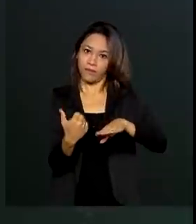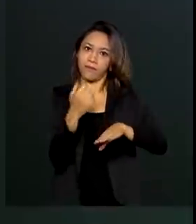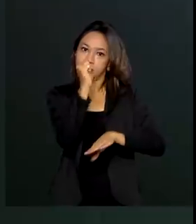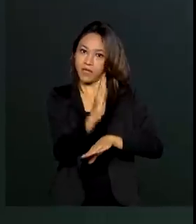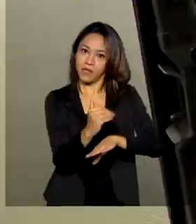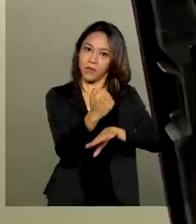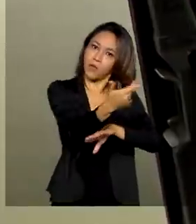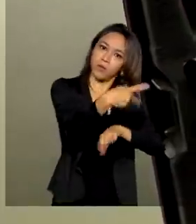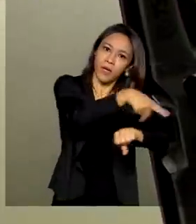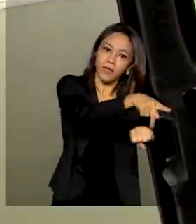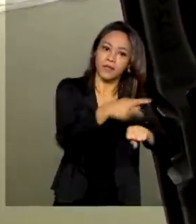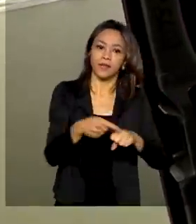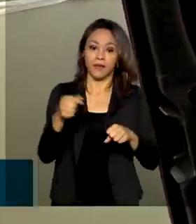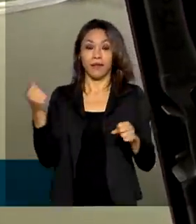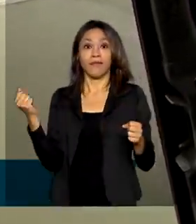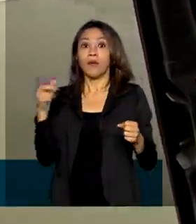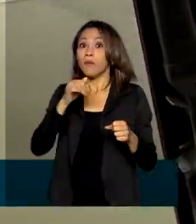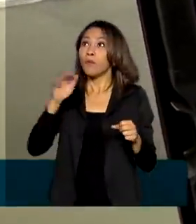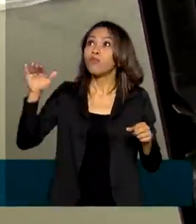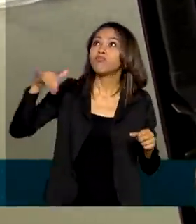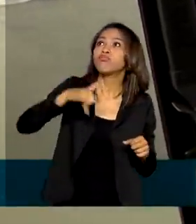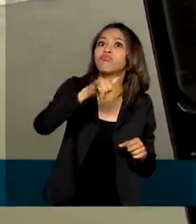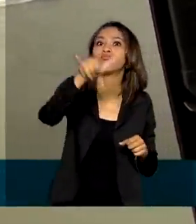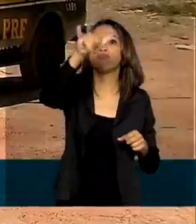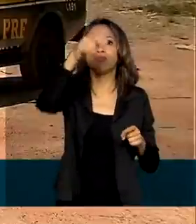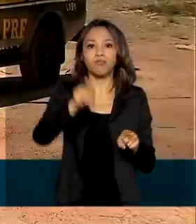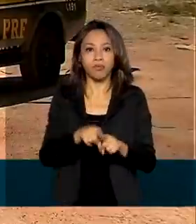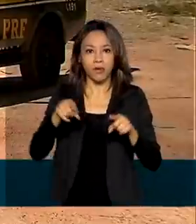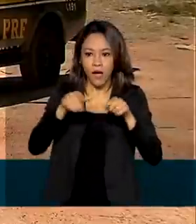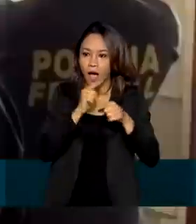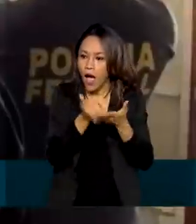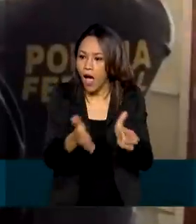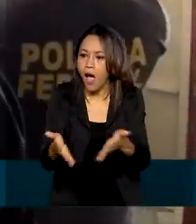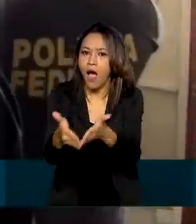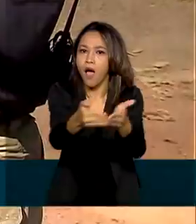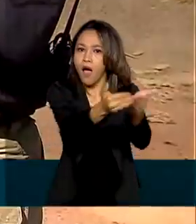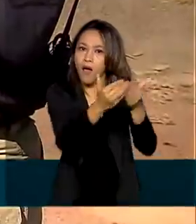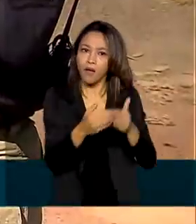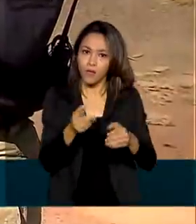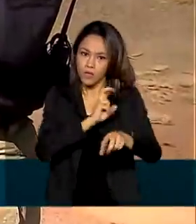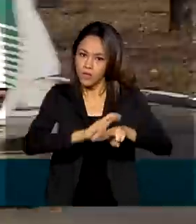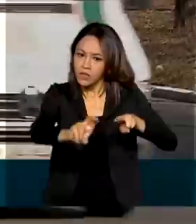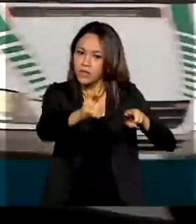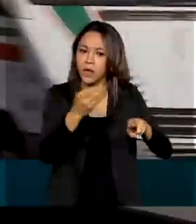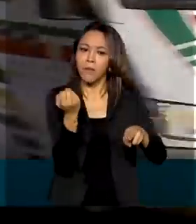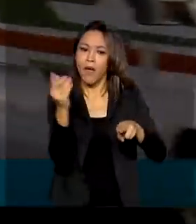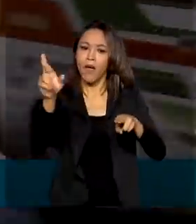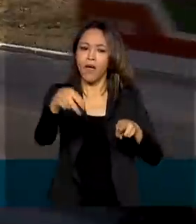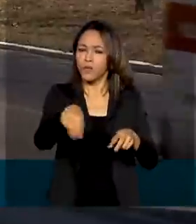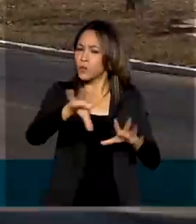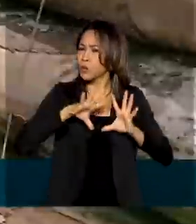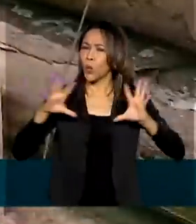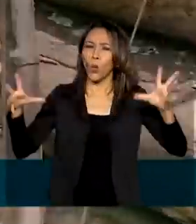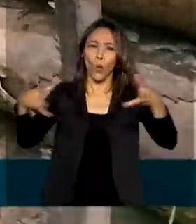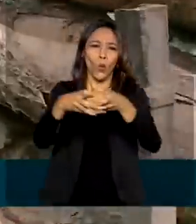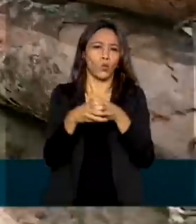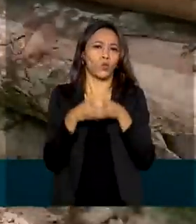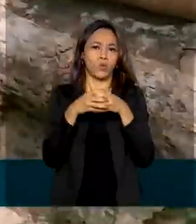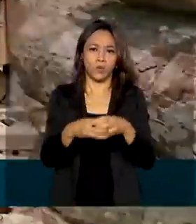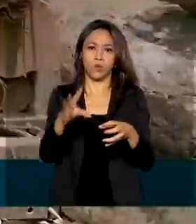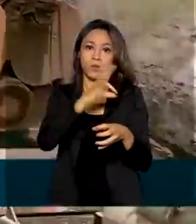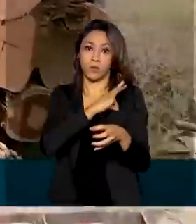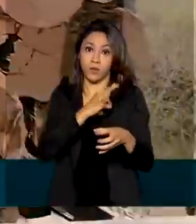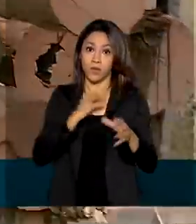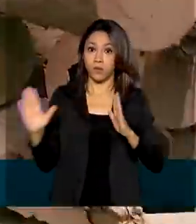terra, água e ar, a vigilância das fronteiras do país inclui policiais federais, rodoviários, civis e militares. Em